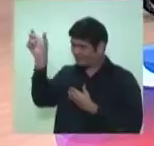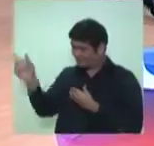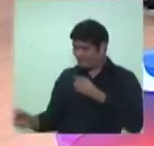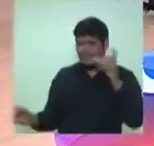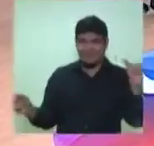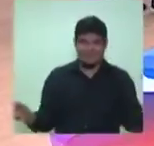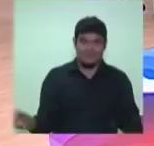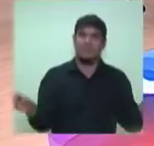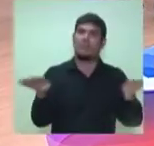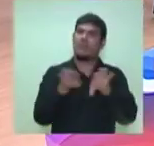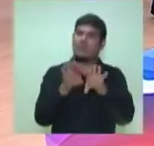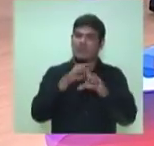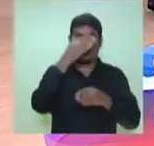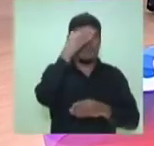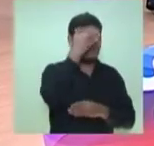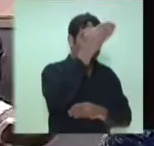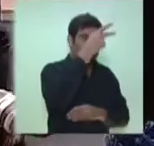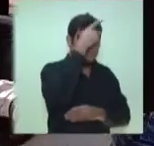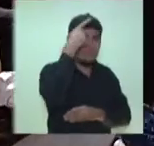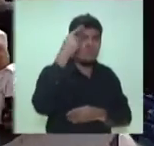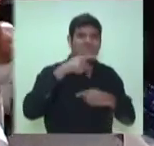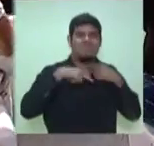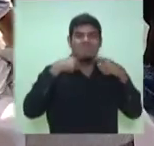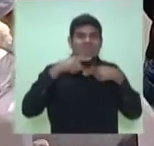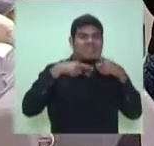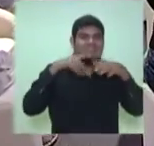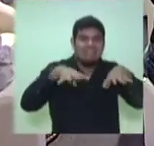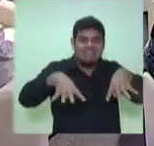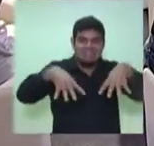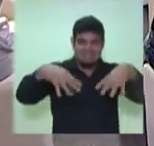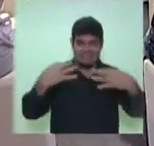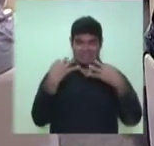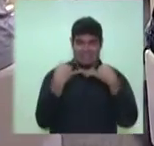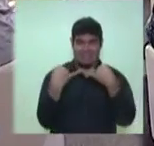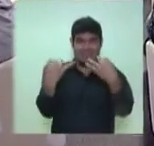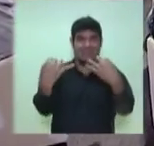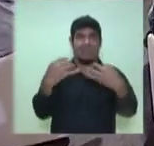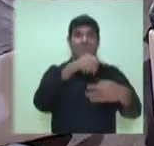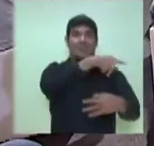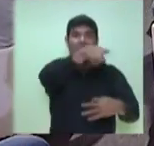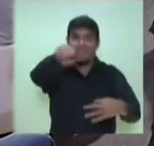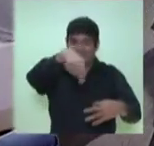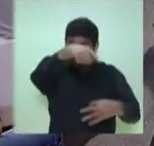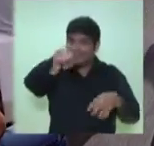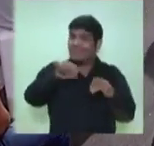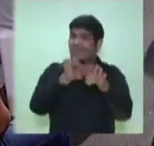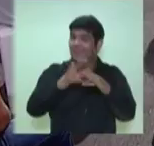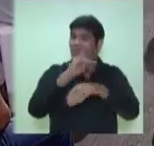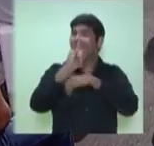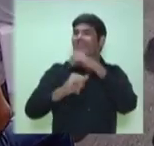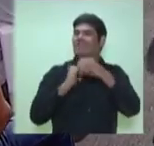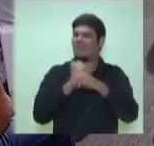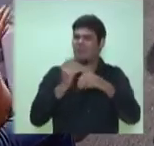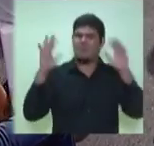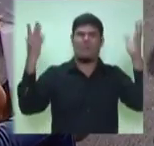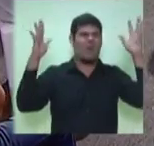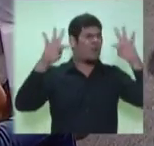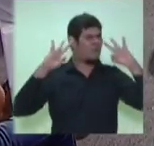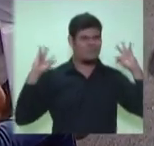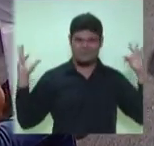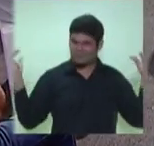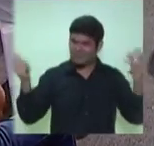principalmente aos eleitores indecisos e a você que participou pela internet. Então, para todo mundo que está aqui, eu acho que nós merecemos uma salva de palmas.